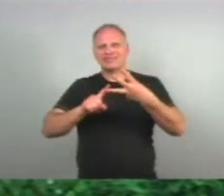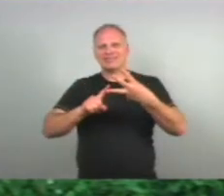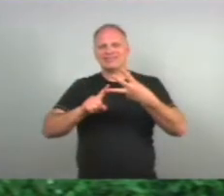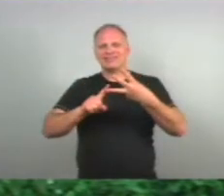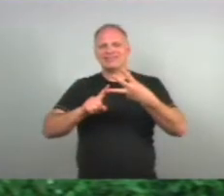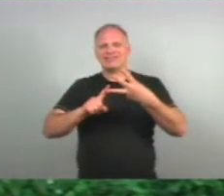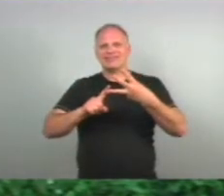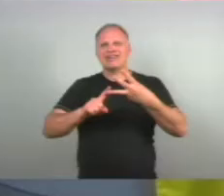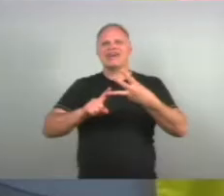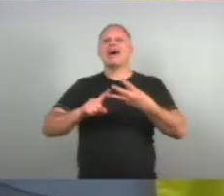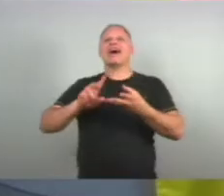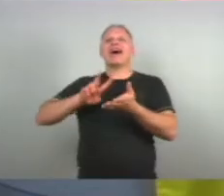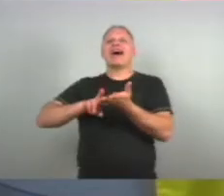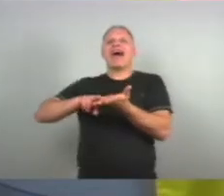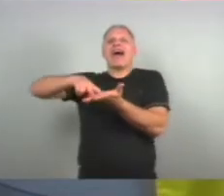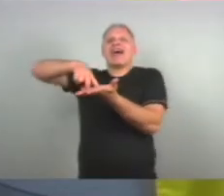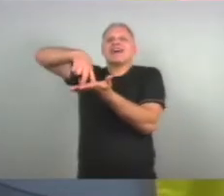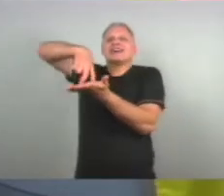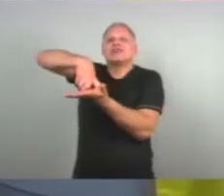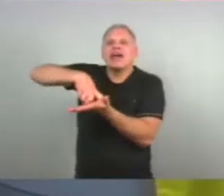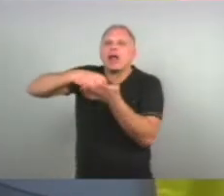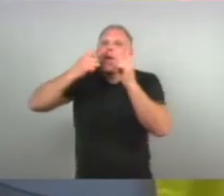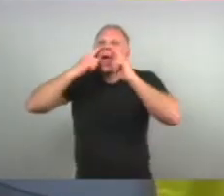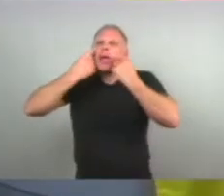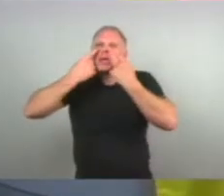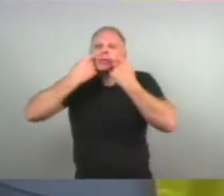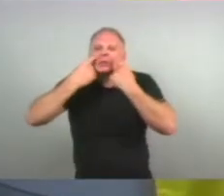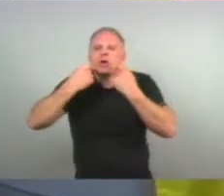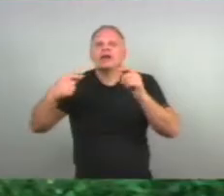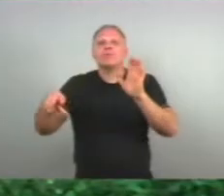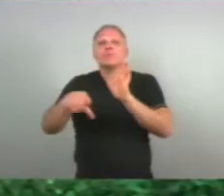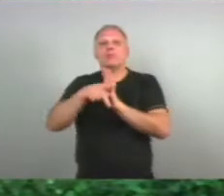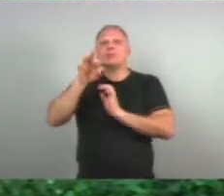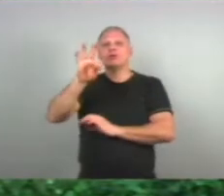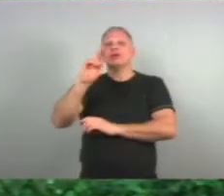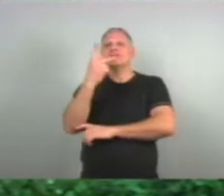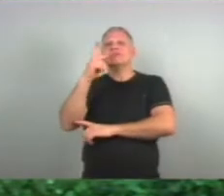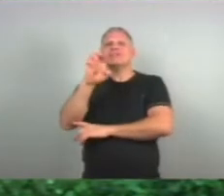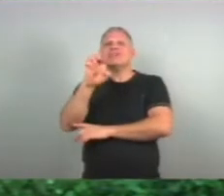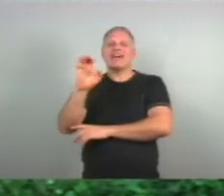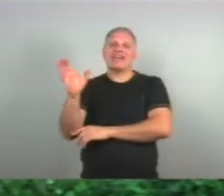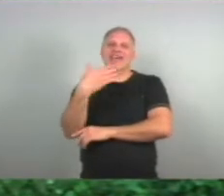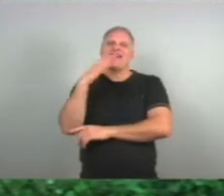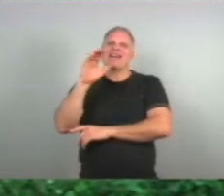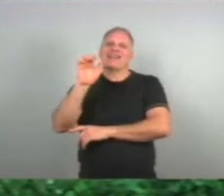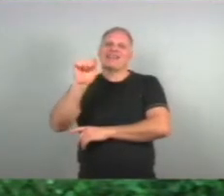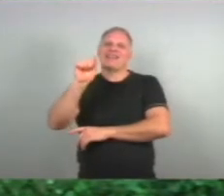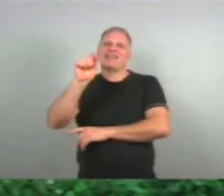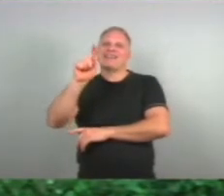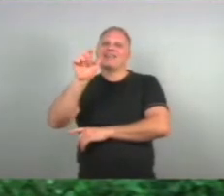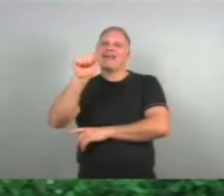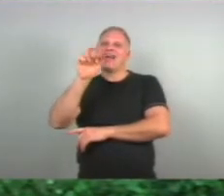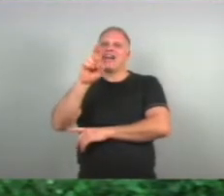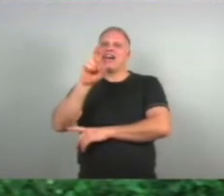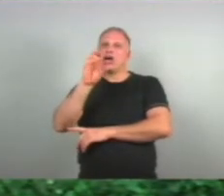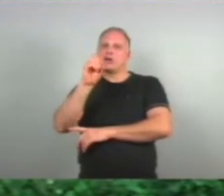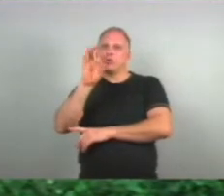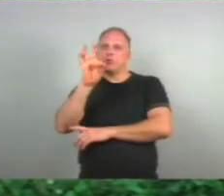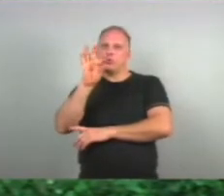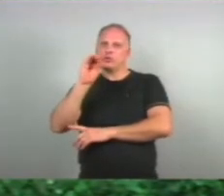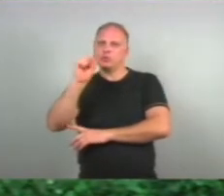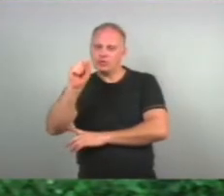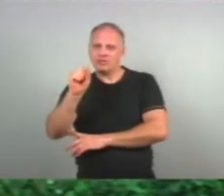Ajoelho e chora Ajoelho e chora Que é do Tchê Garotos Então foram essas Três músicas Que eu escolhi